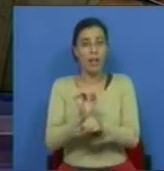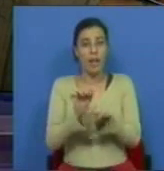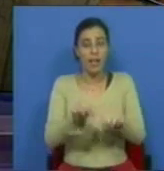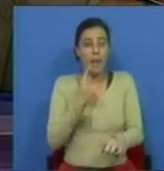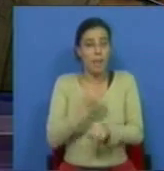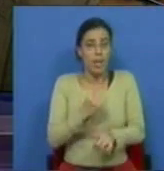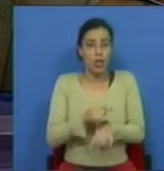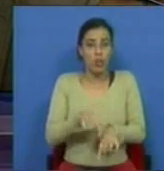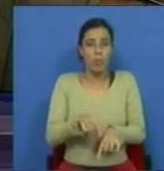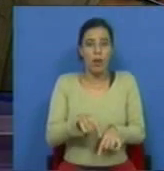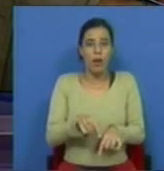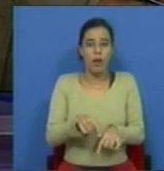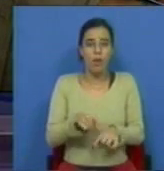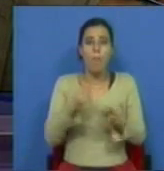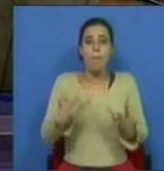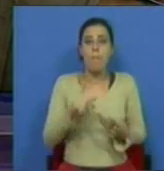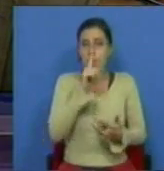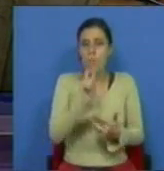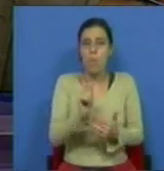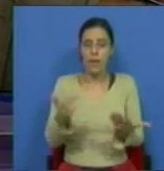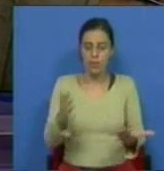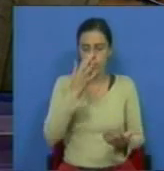este mesmo momento.